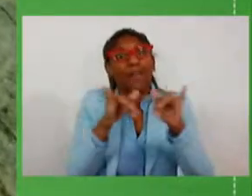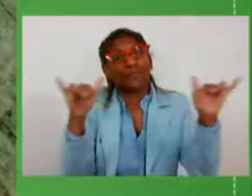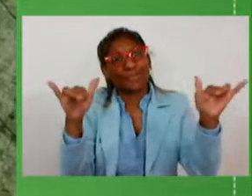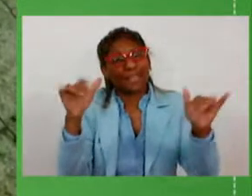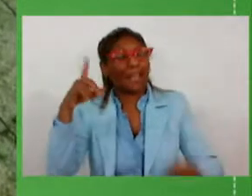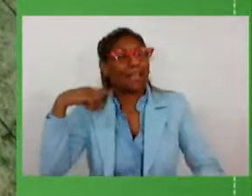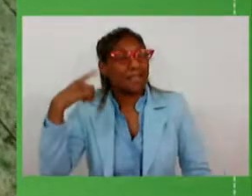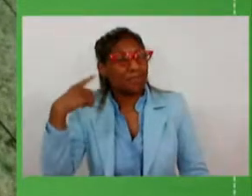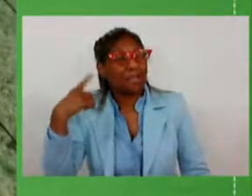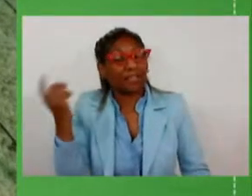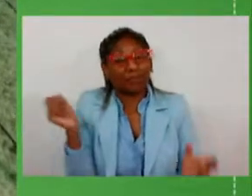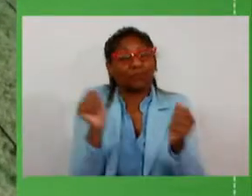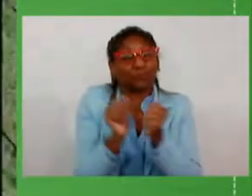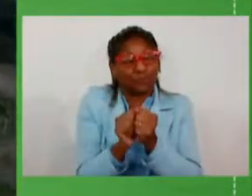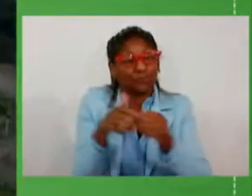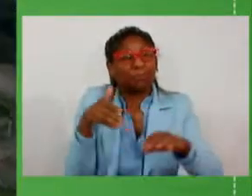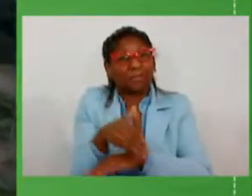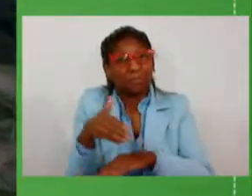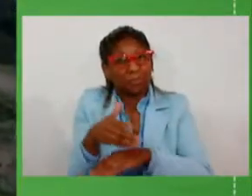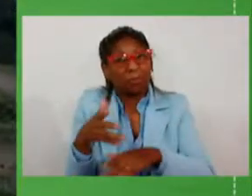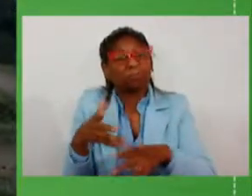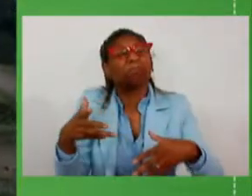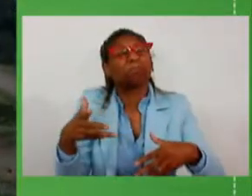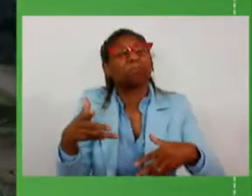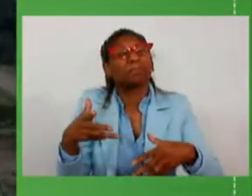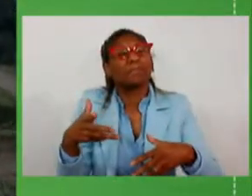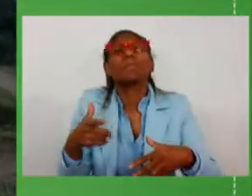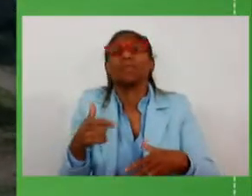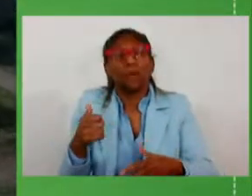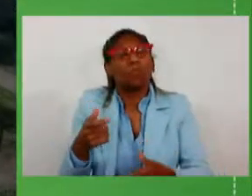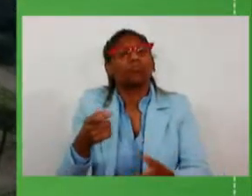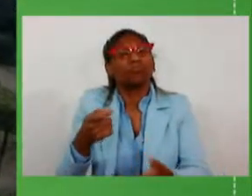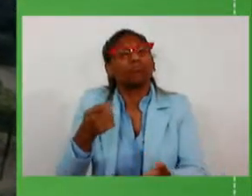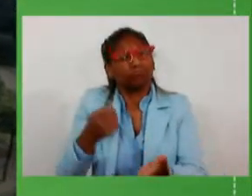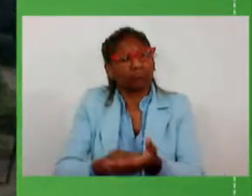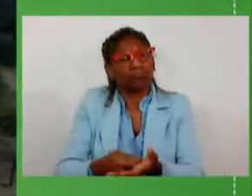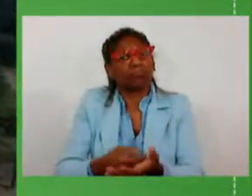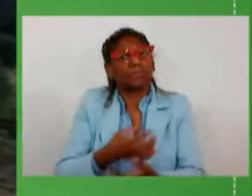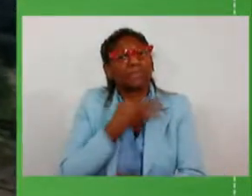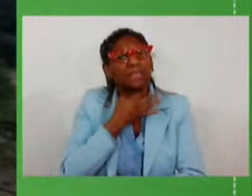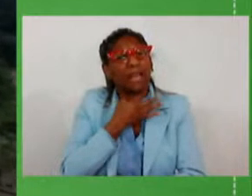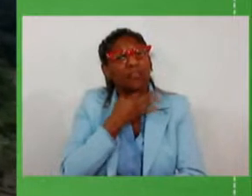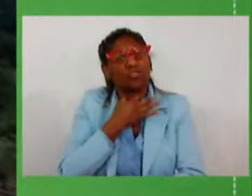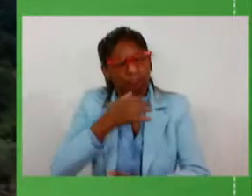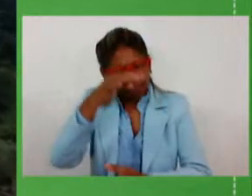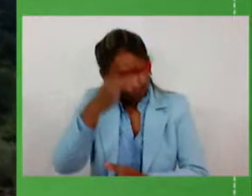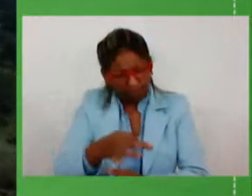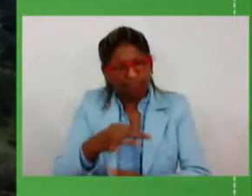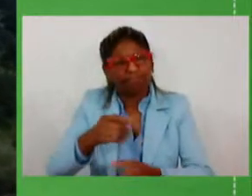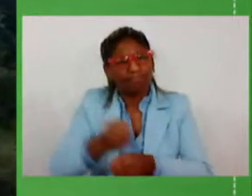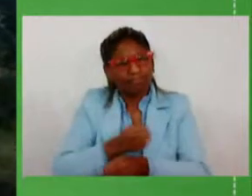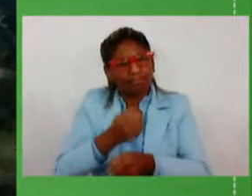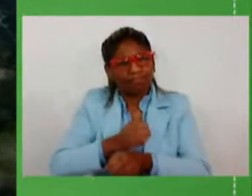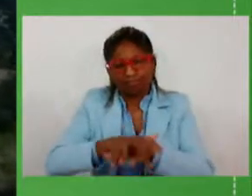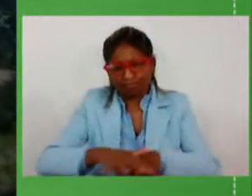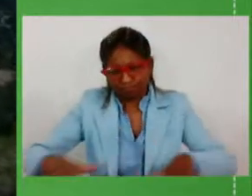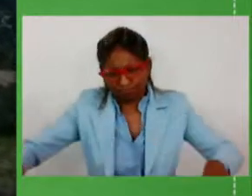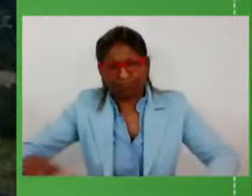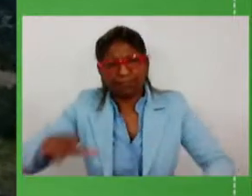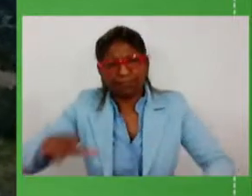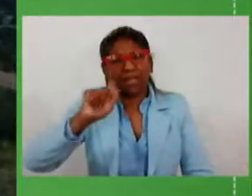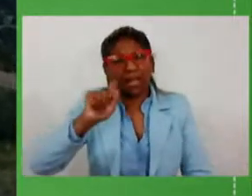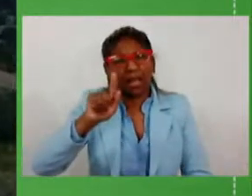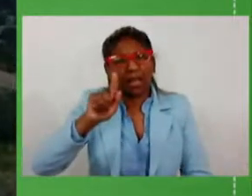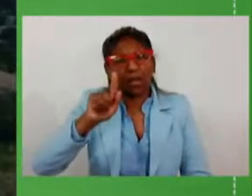Moreira que estava lá conosco que vamos garantir os recursos para a conclusão daquela pavimentação. Também Lagoa Bonita do Sul 7